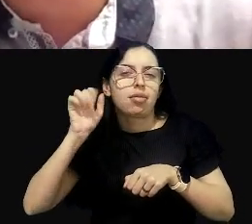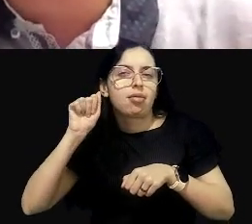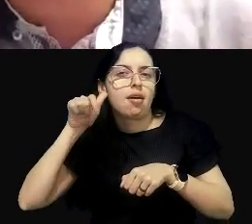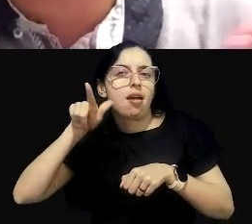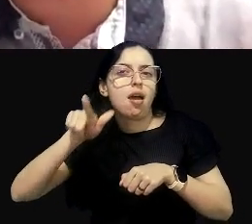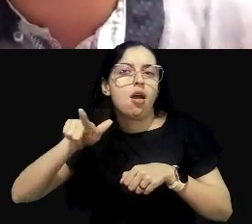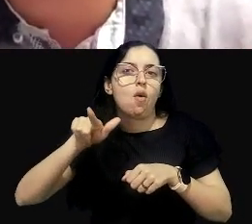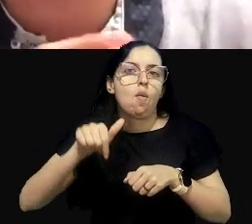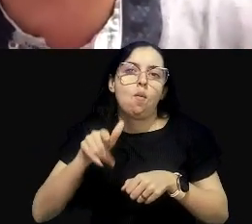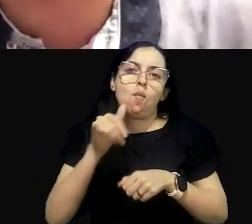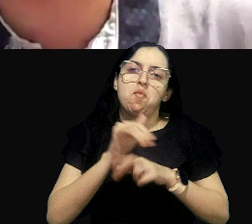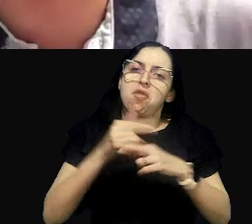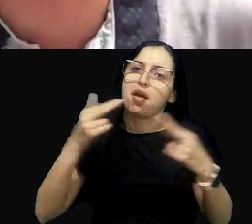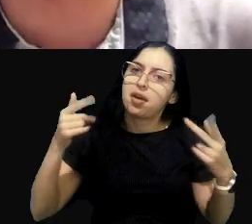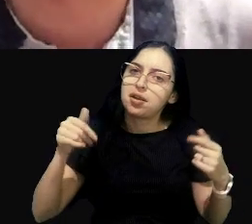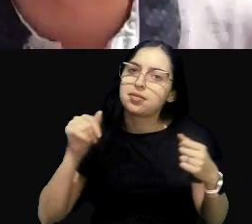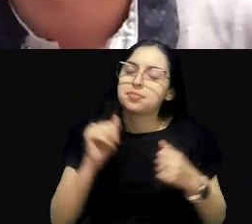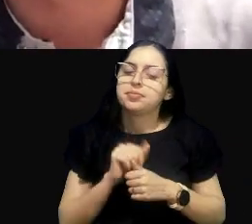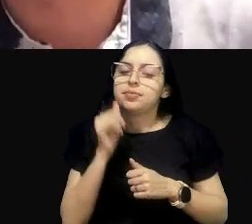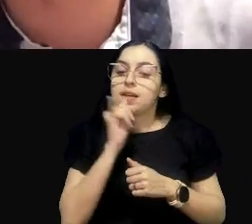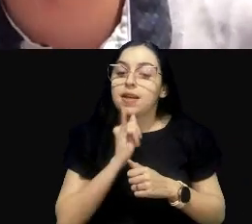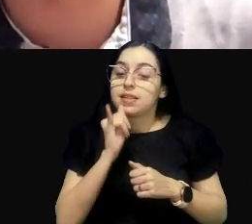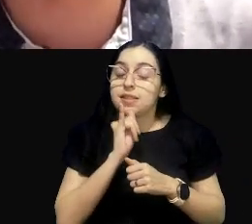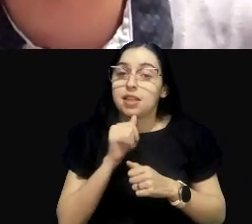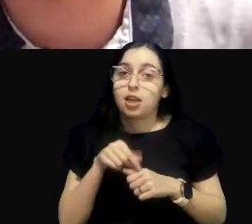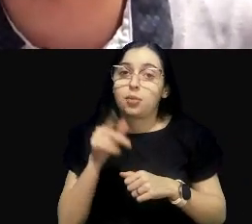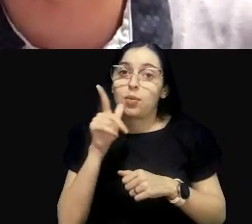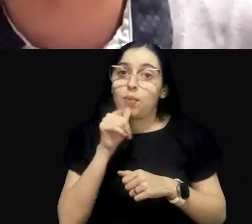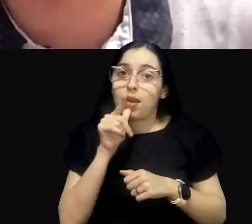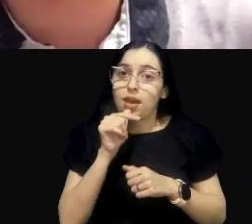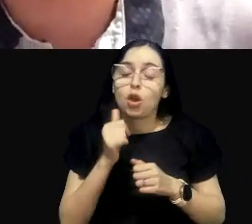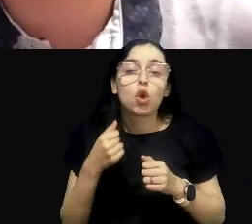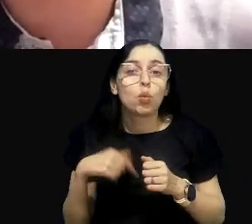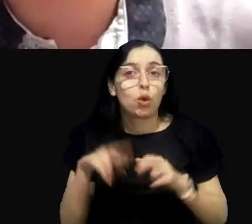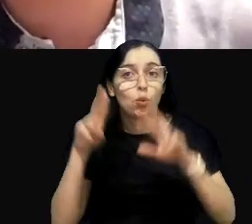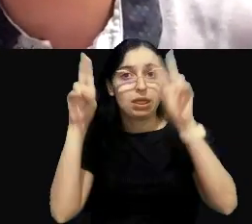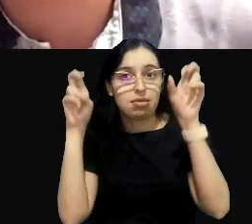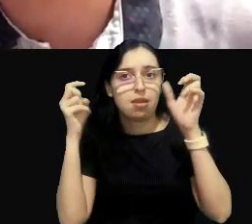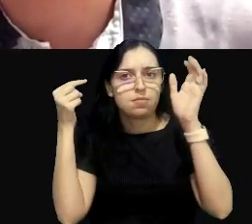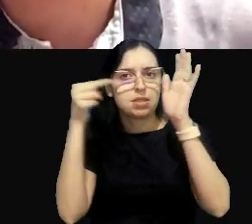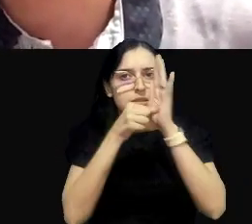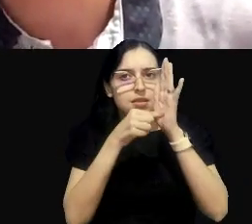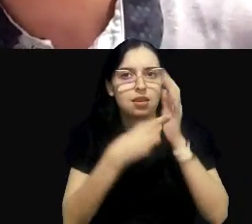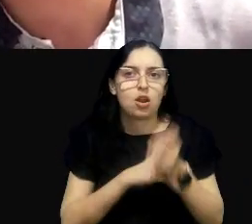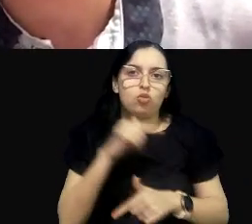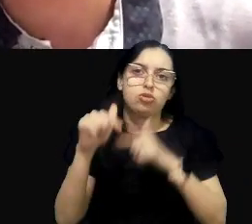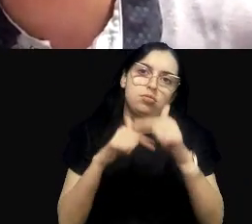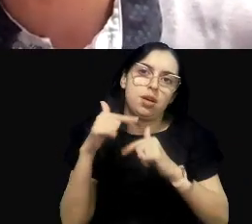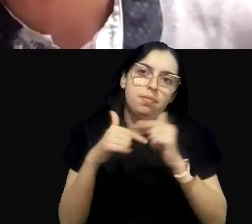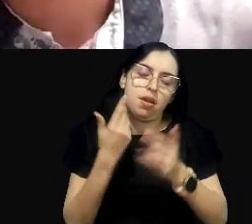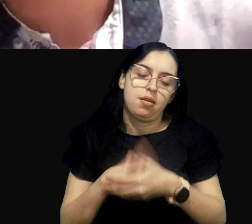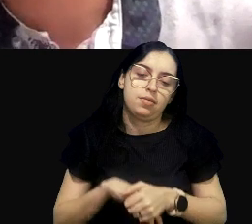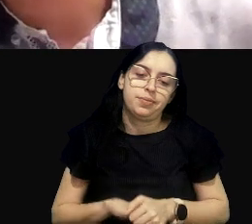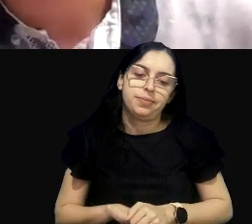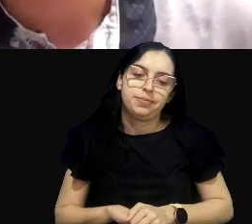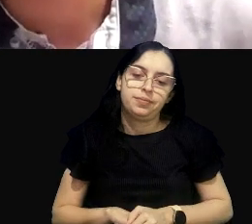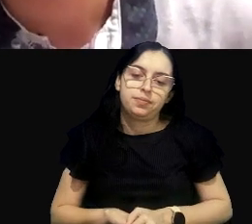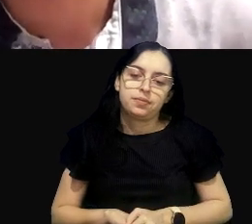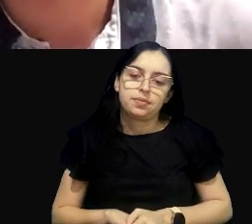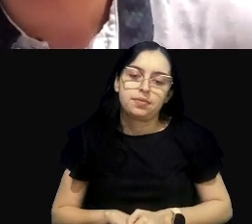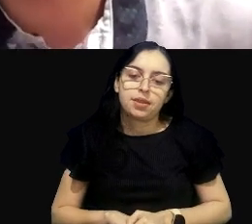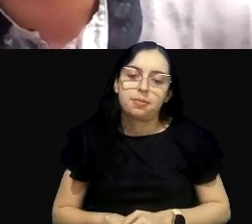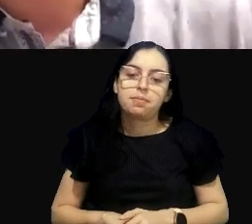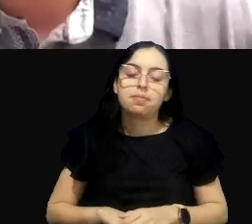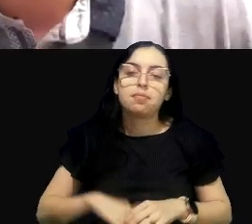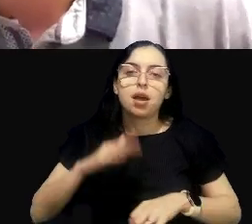muito além da água. Eu trouxe a água aqui porque é o meu tema central de atuação. Existe cada vez